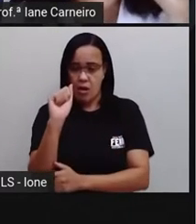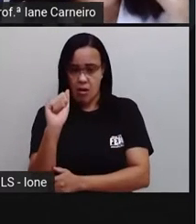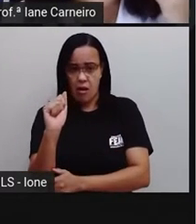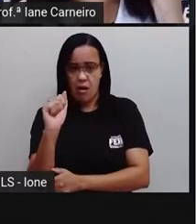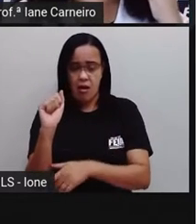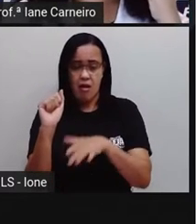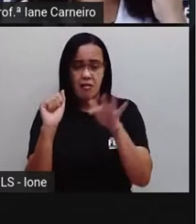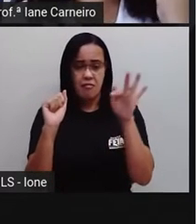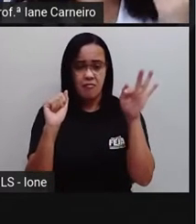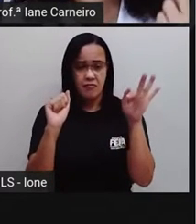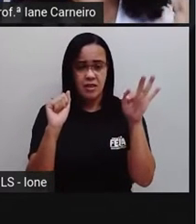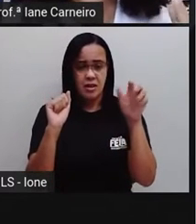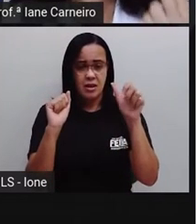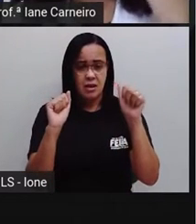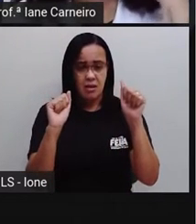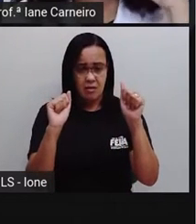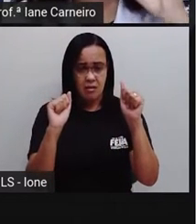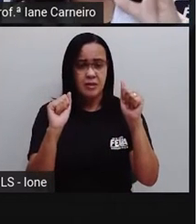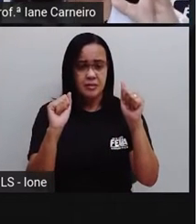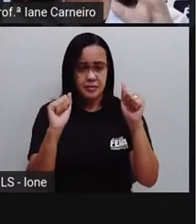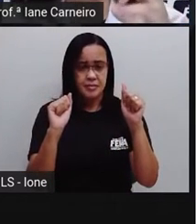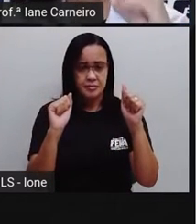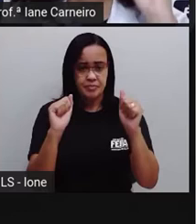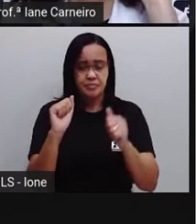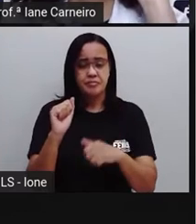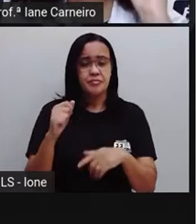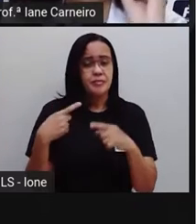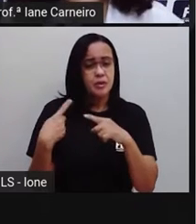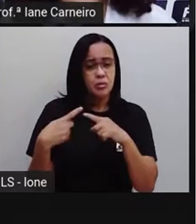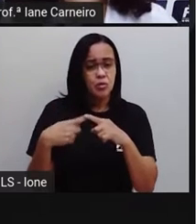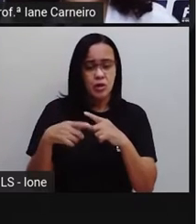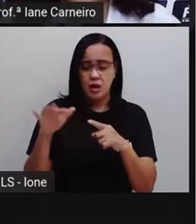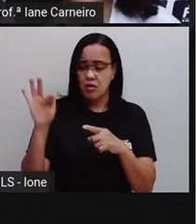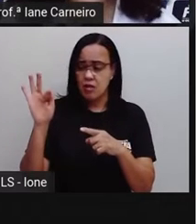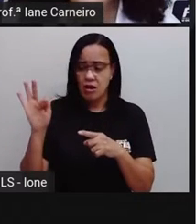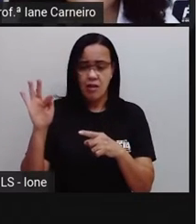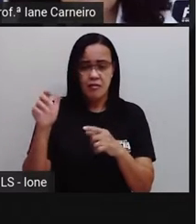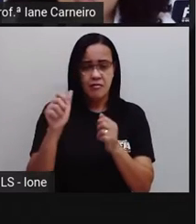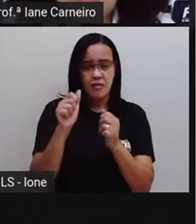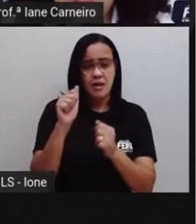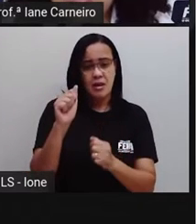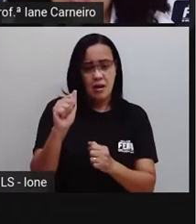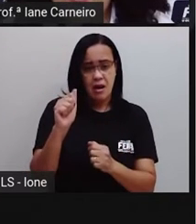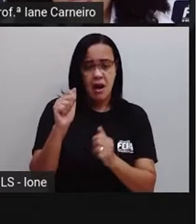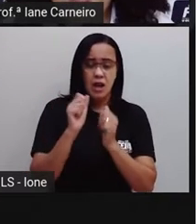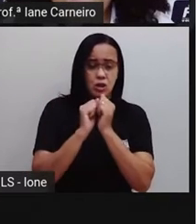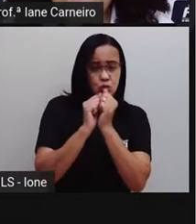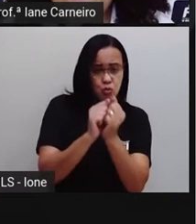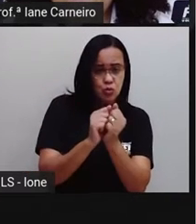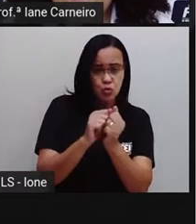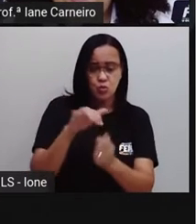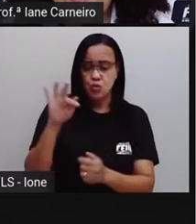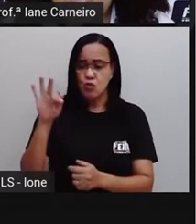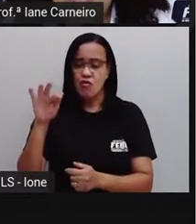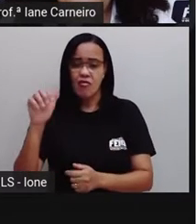Fá, ó, o início do Fê juntando com A, Fá, né? Deixa eu ver se tem algum aqui com E,